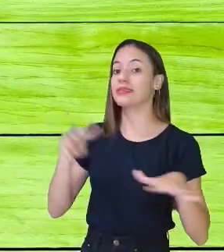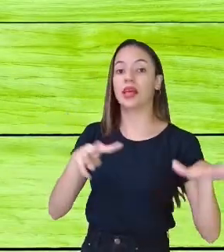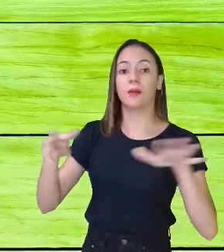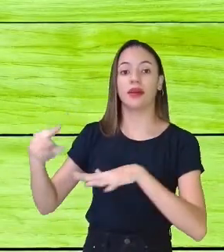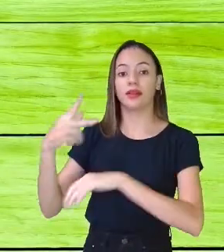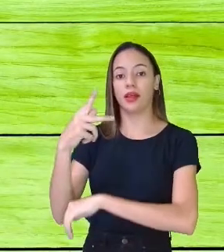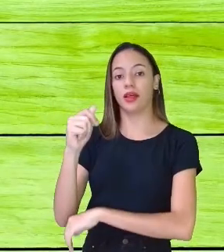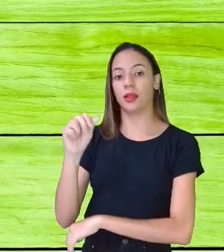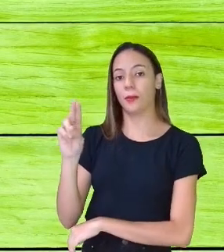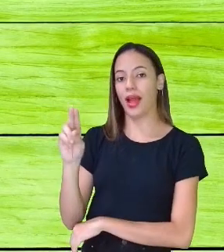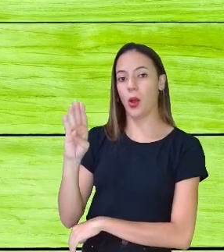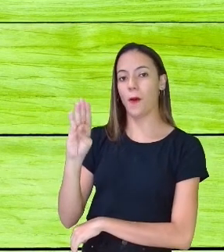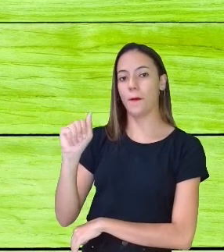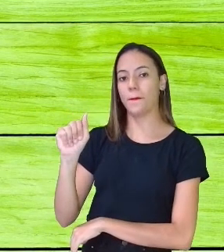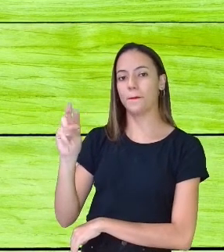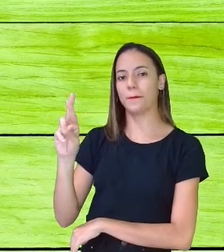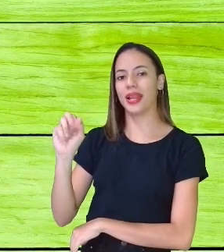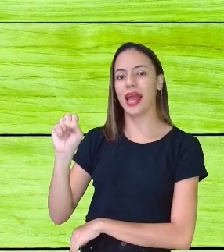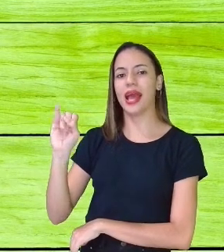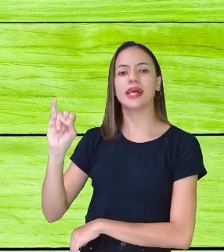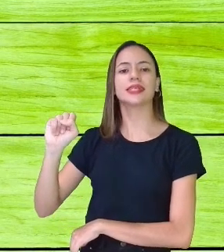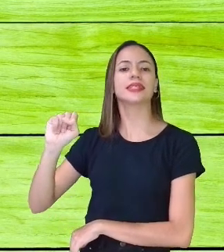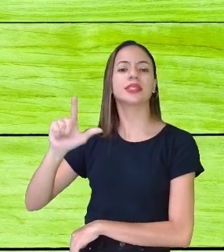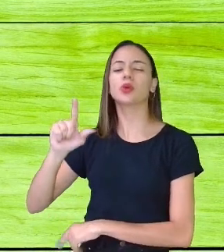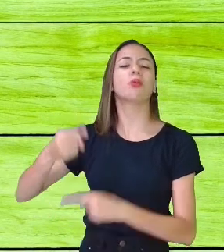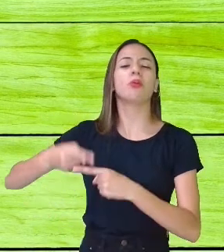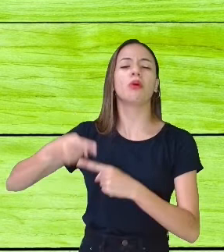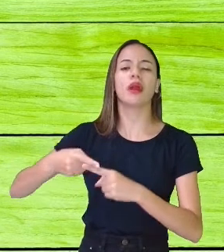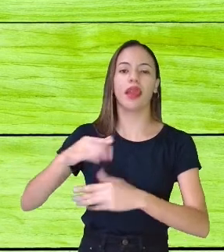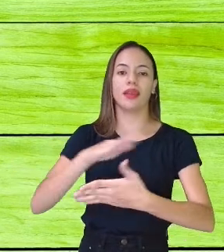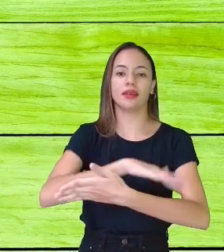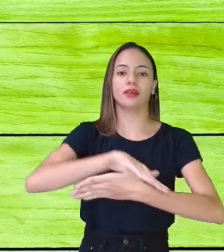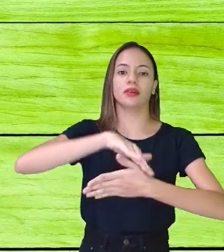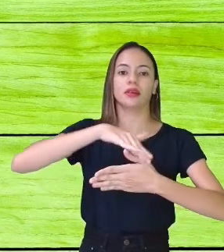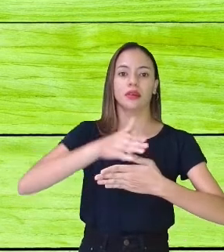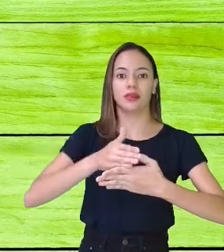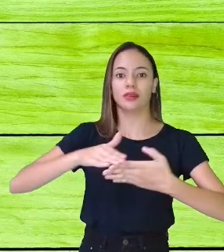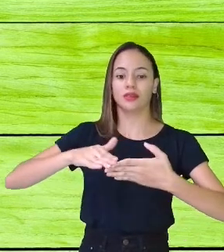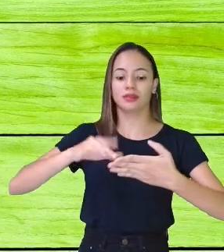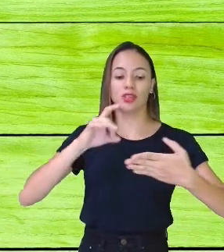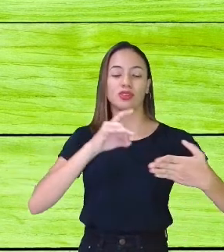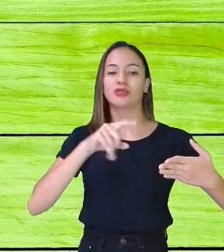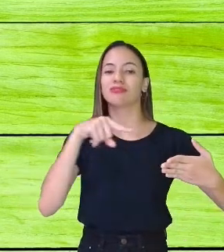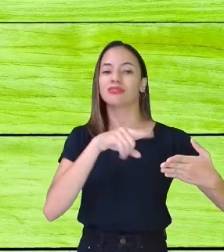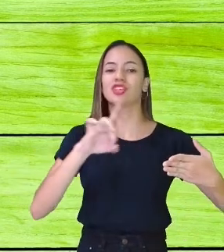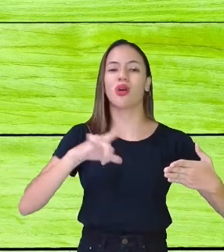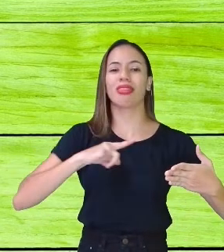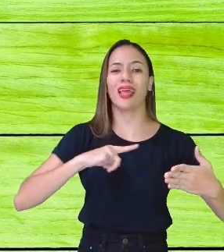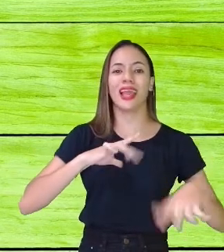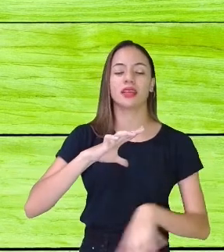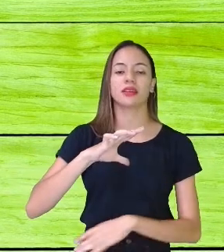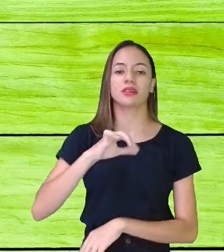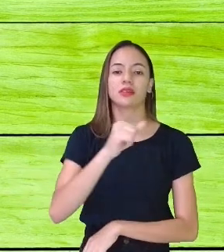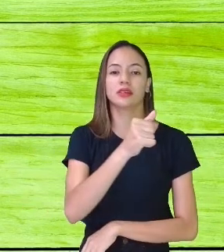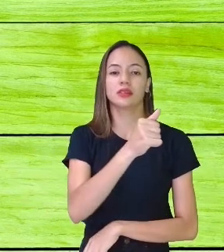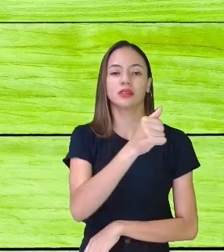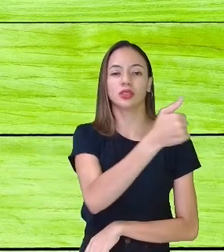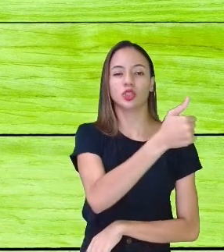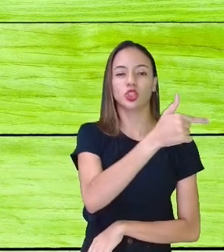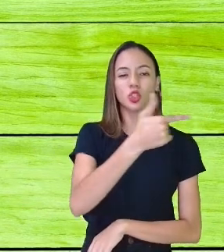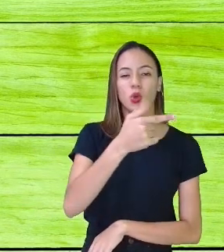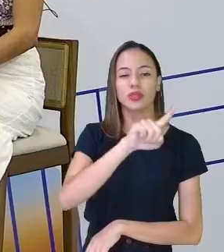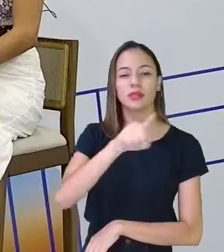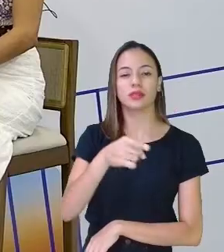-Brasil. Por quê, pessoal? A Mata Atlântica, infelizmente, só resta 2,5%. É um dos